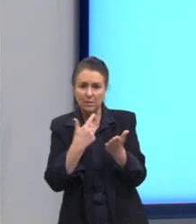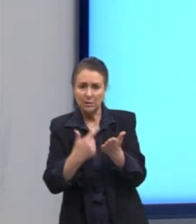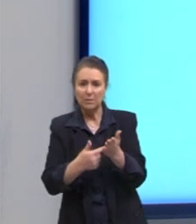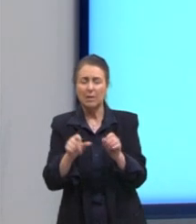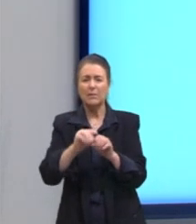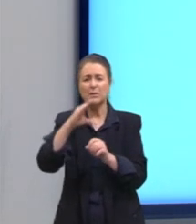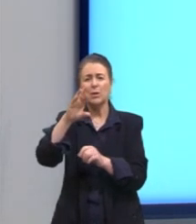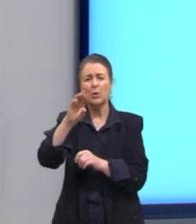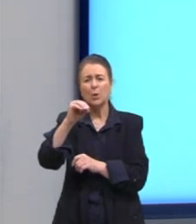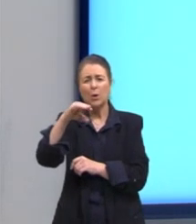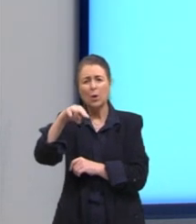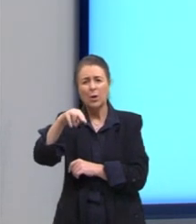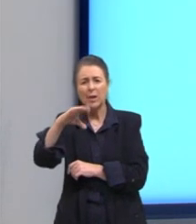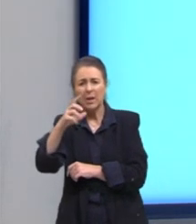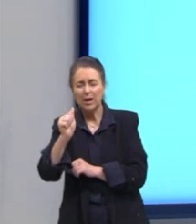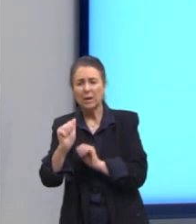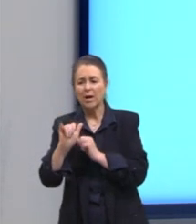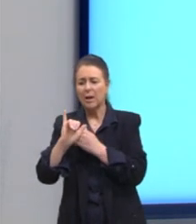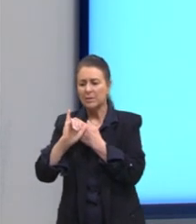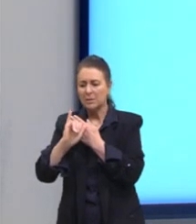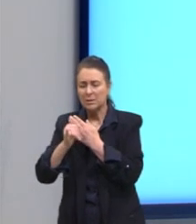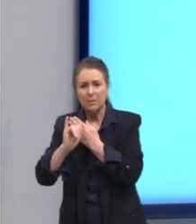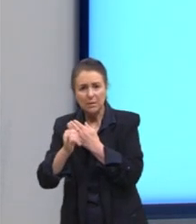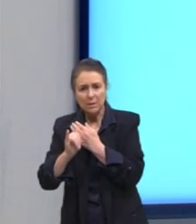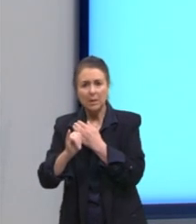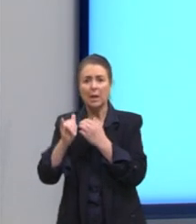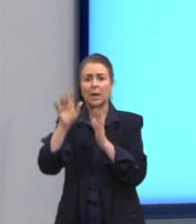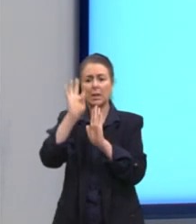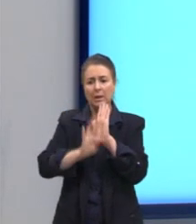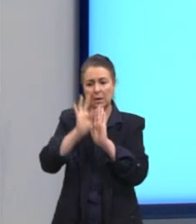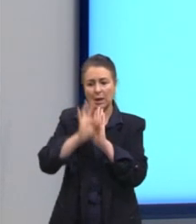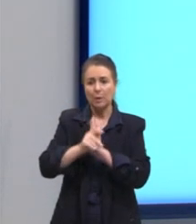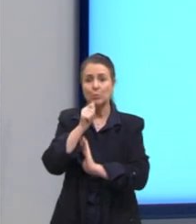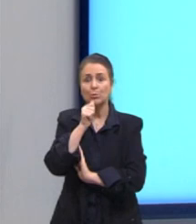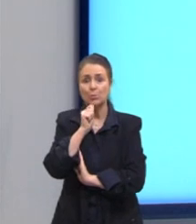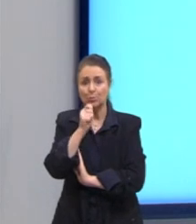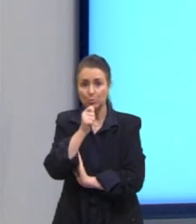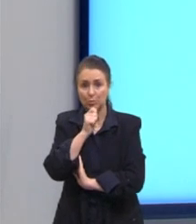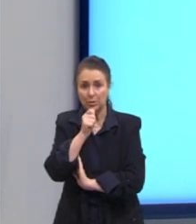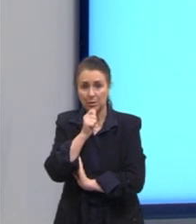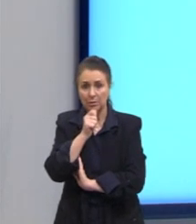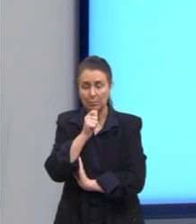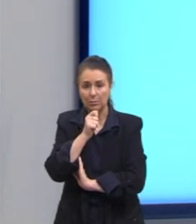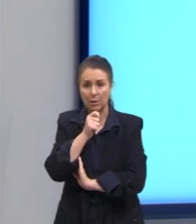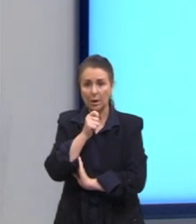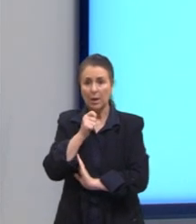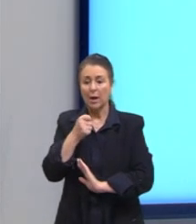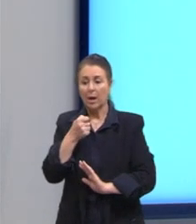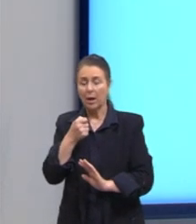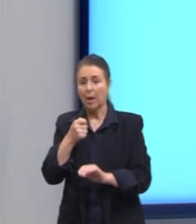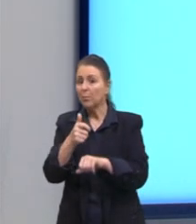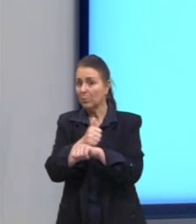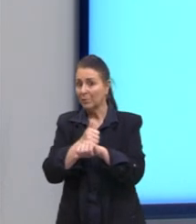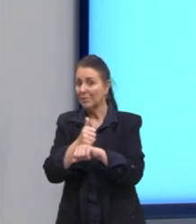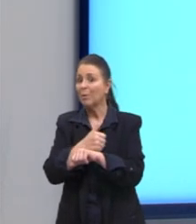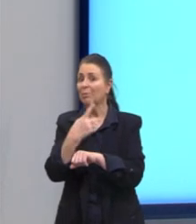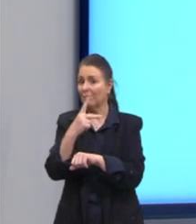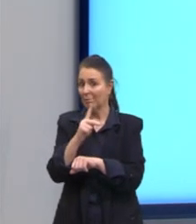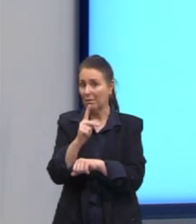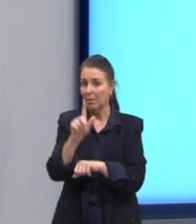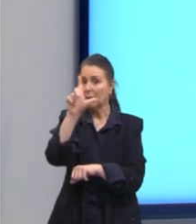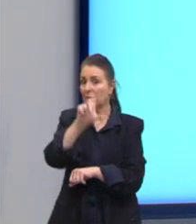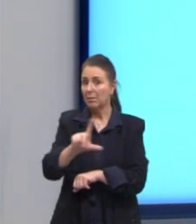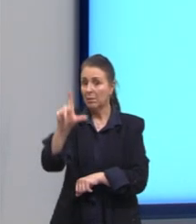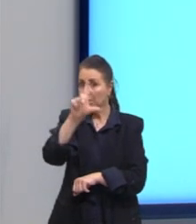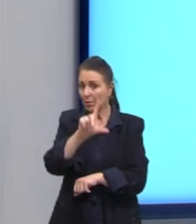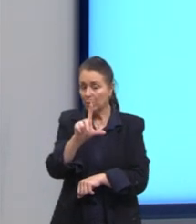textos que a escritora produziu enquanto jornalista. Então, o jornalismo, inclusive, era a profissão preferida dela. A literatura era,